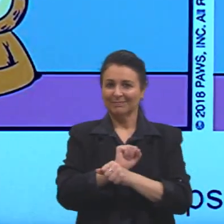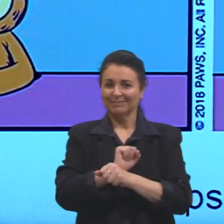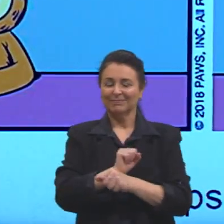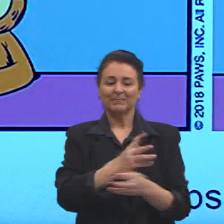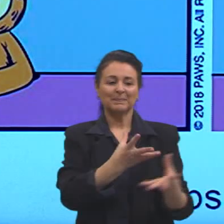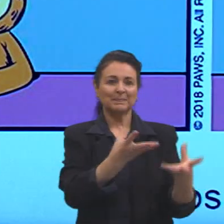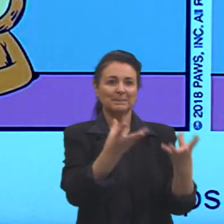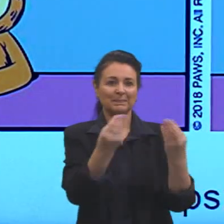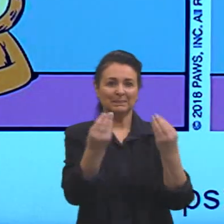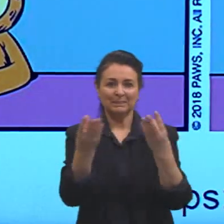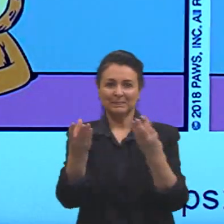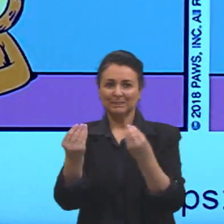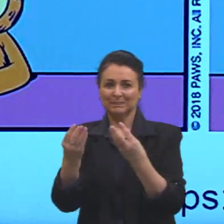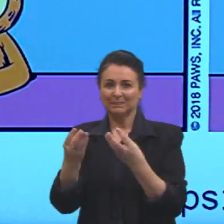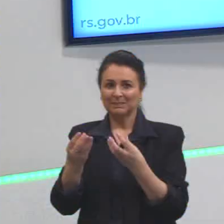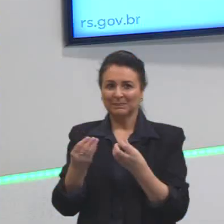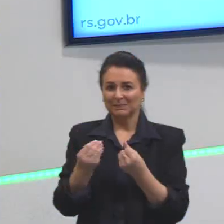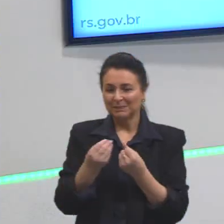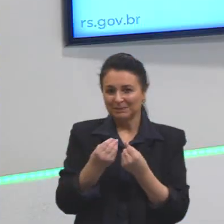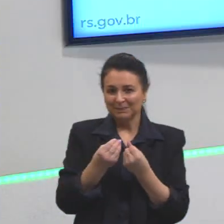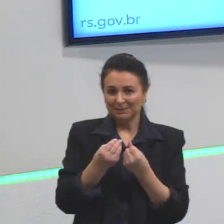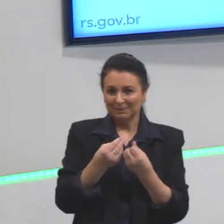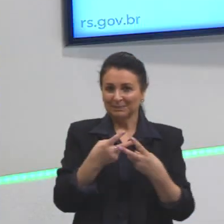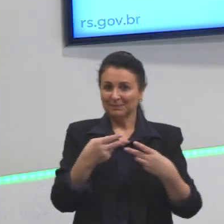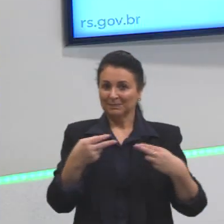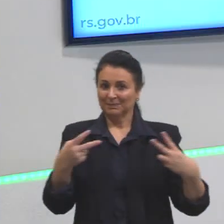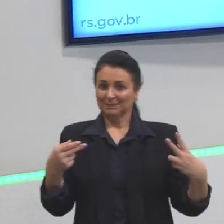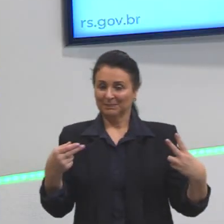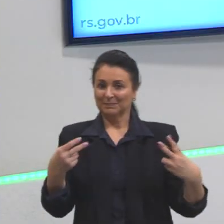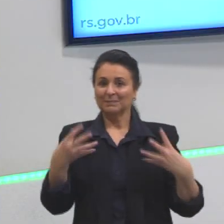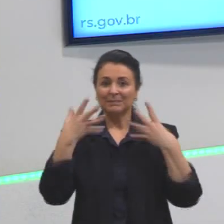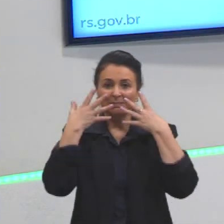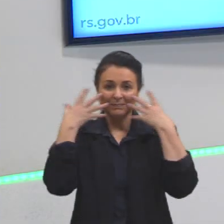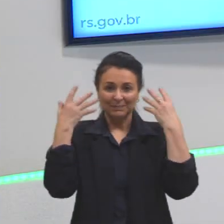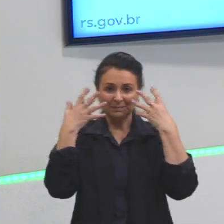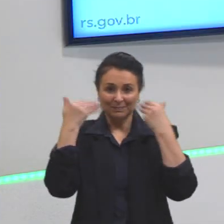muitas tortas. O Garfield sempre faminto.